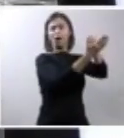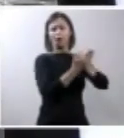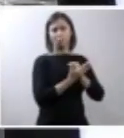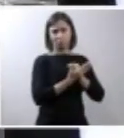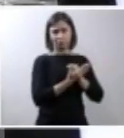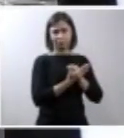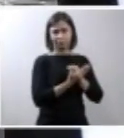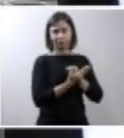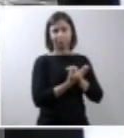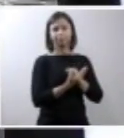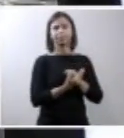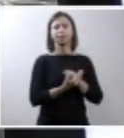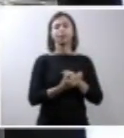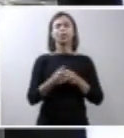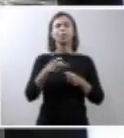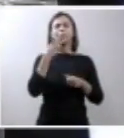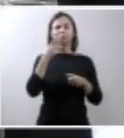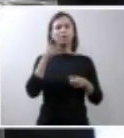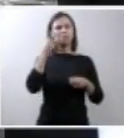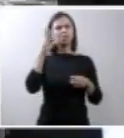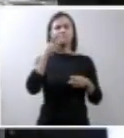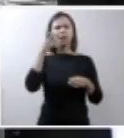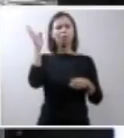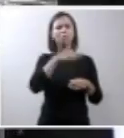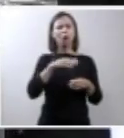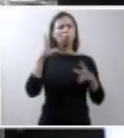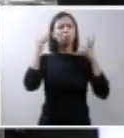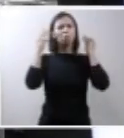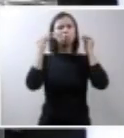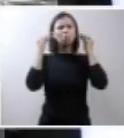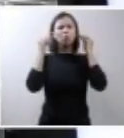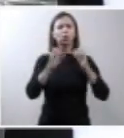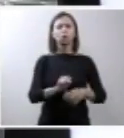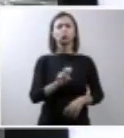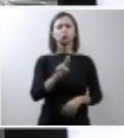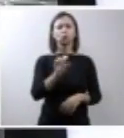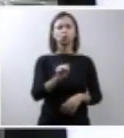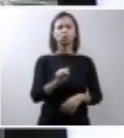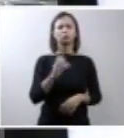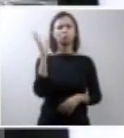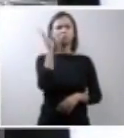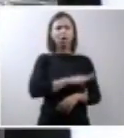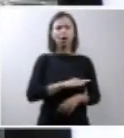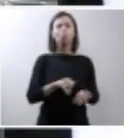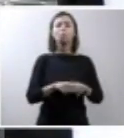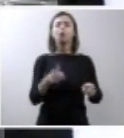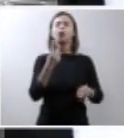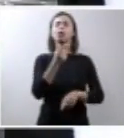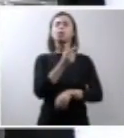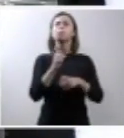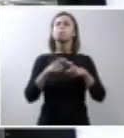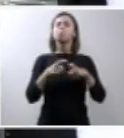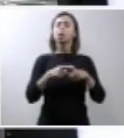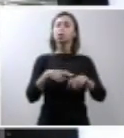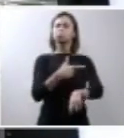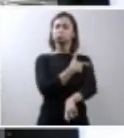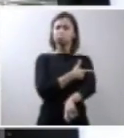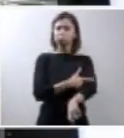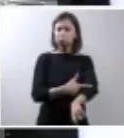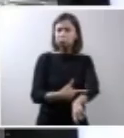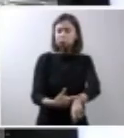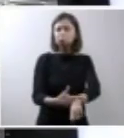tendo em vista, que a turma fala muito da rede do SUS, eu encontrei uma equipe médica muito simpática, que foi que deu todo